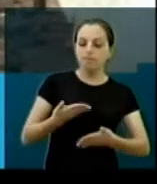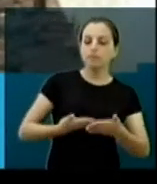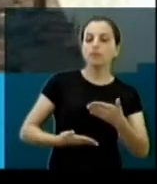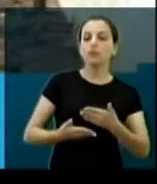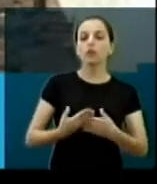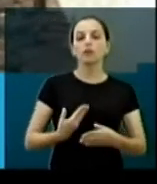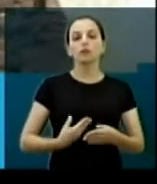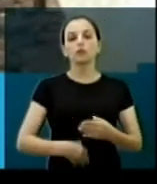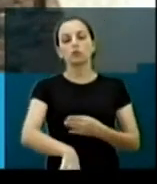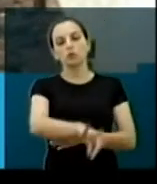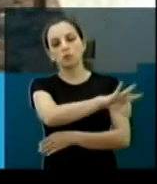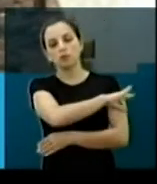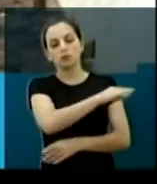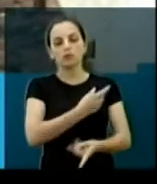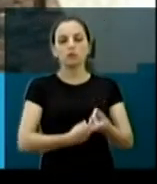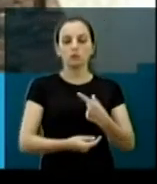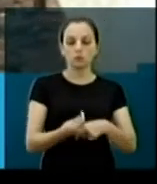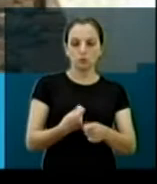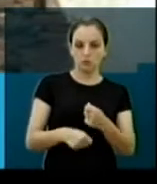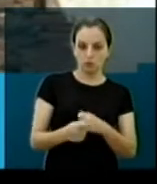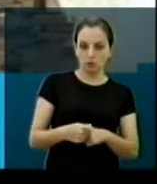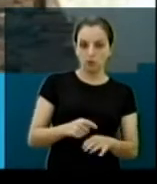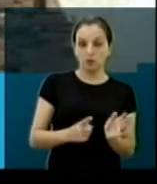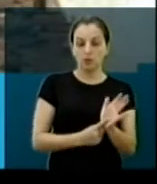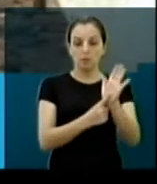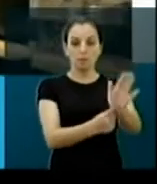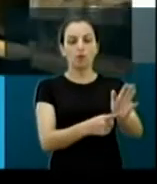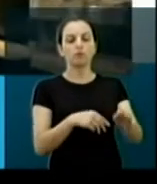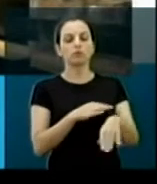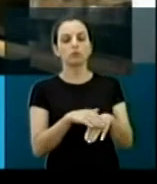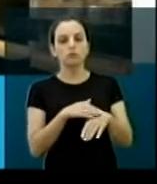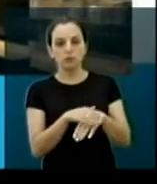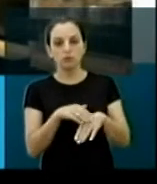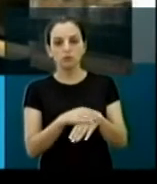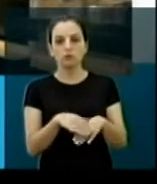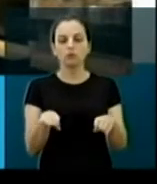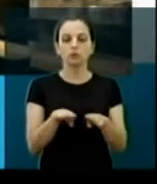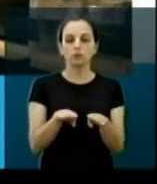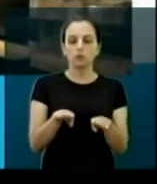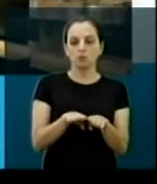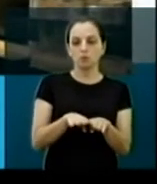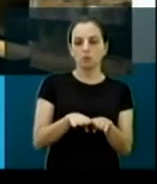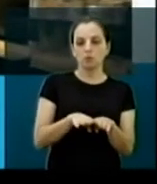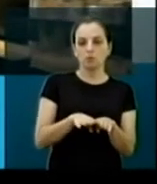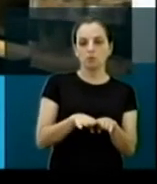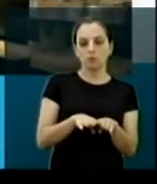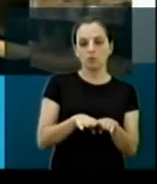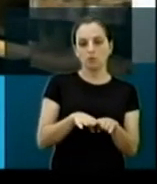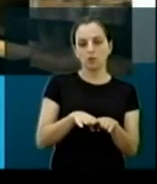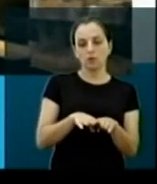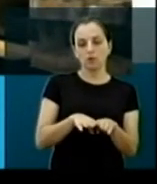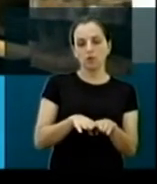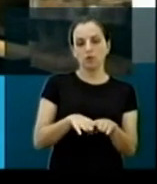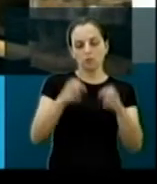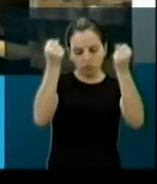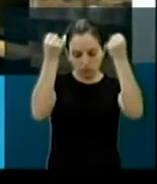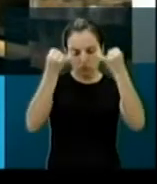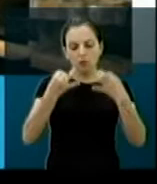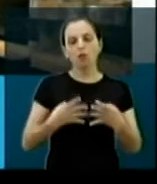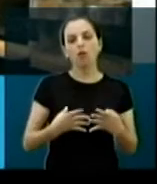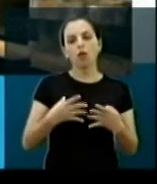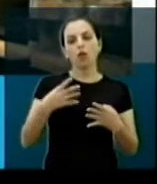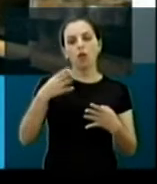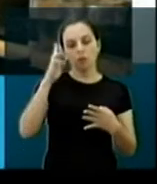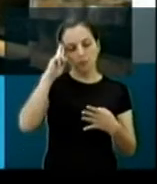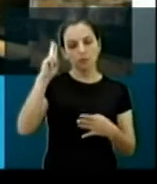prefeitura. E aí mostra, a gente conversando, que é também um doutor, um de direito, expliquei isso para ele.